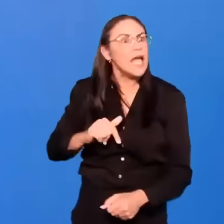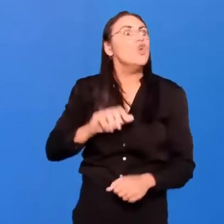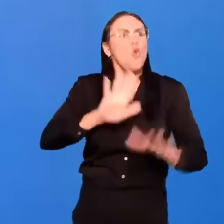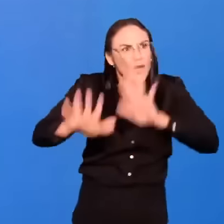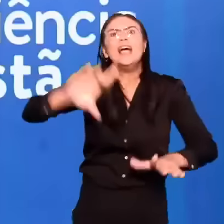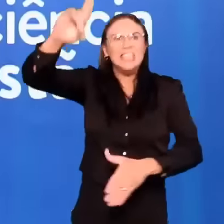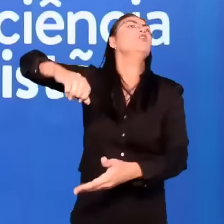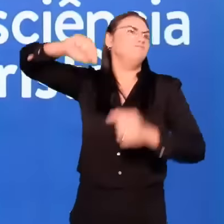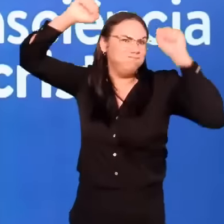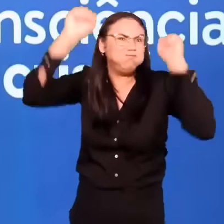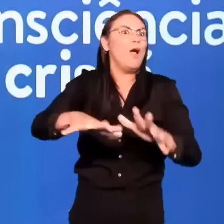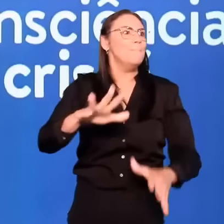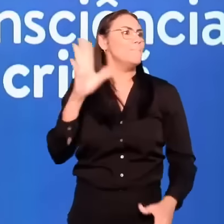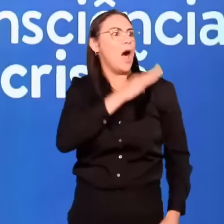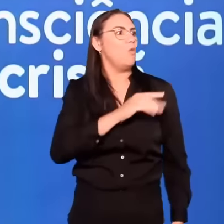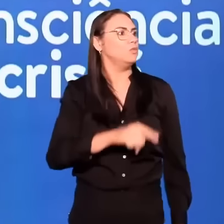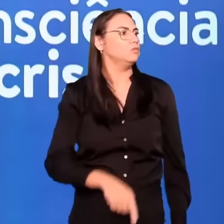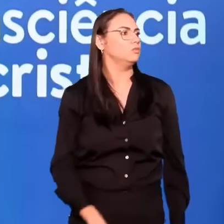sobre você.